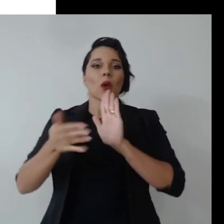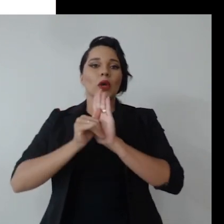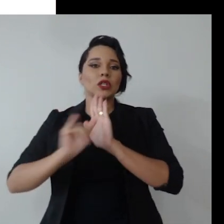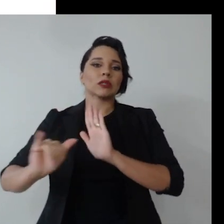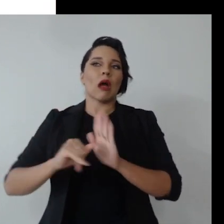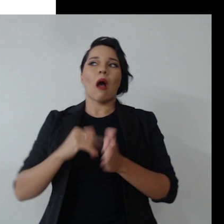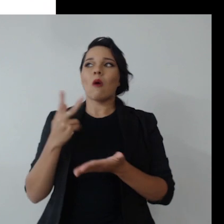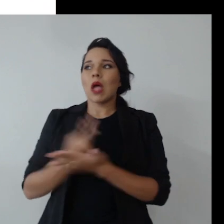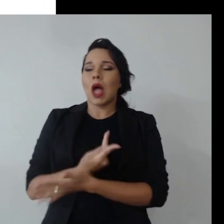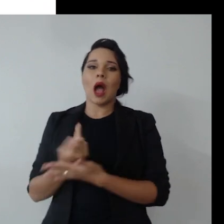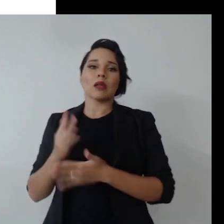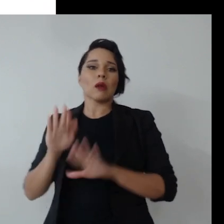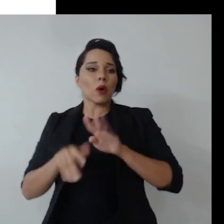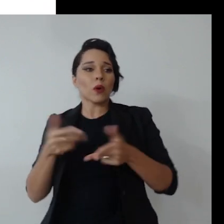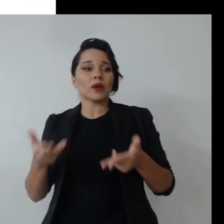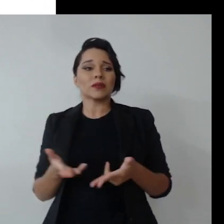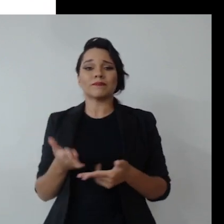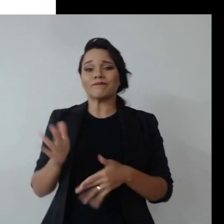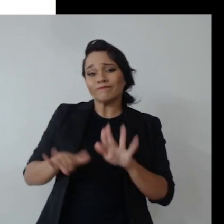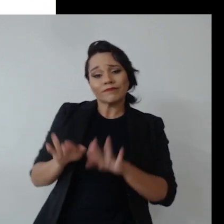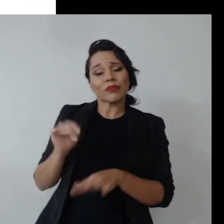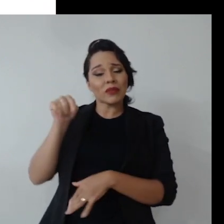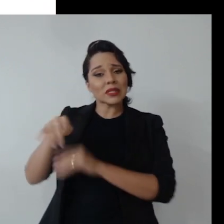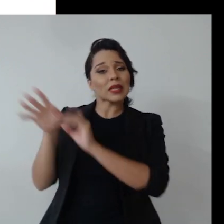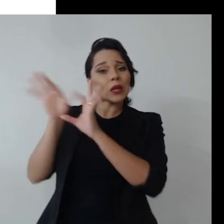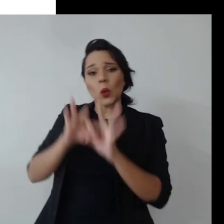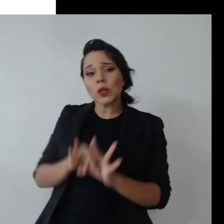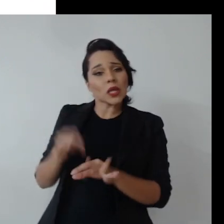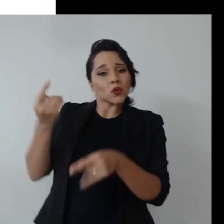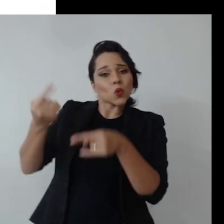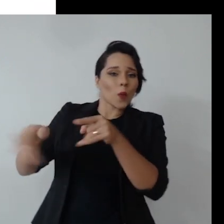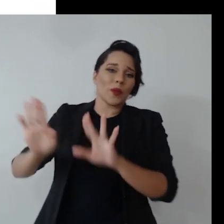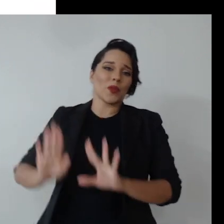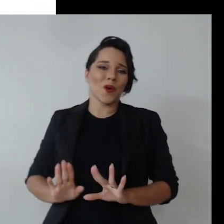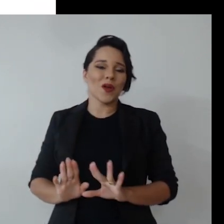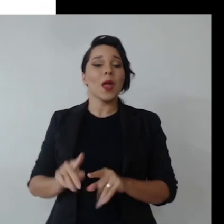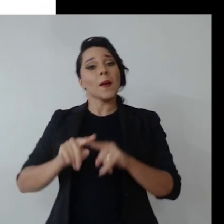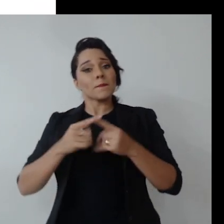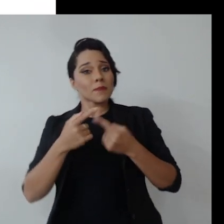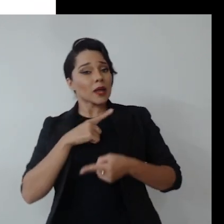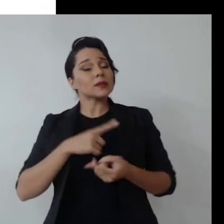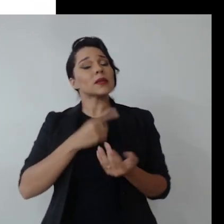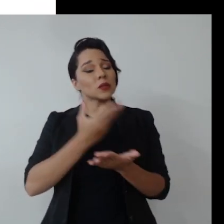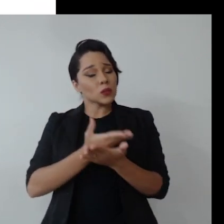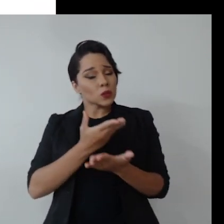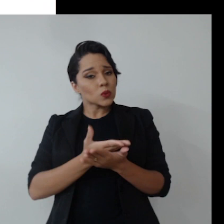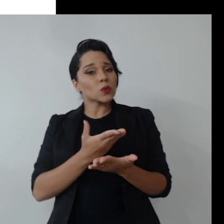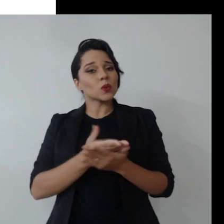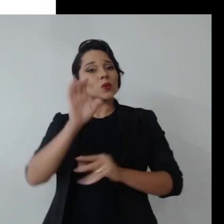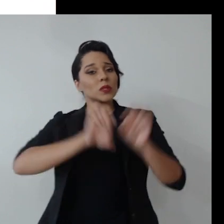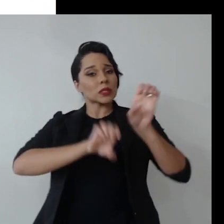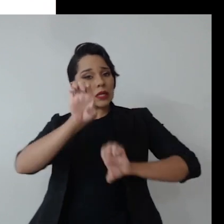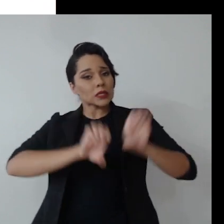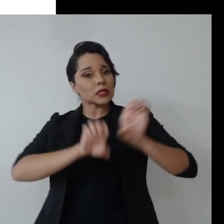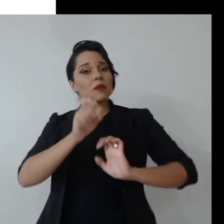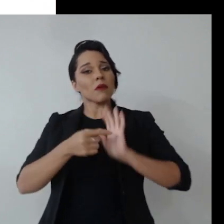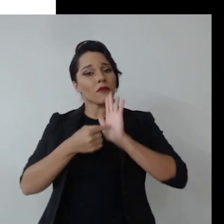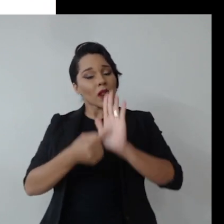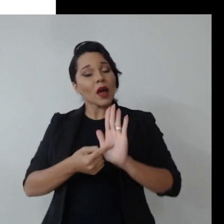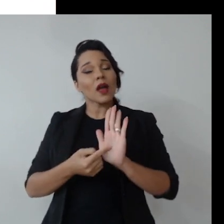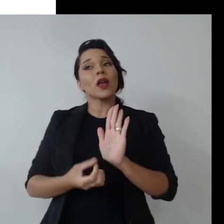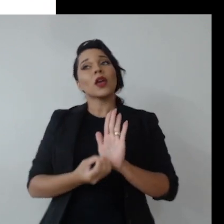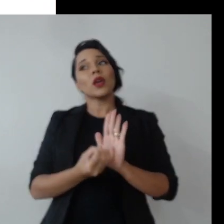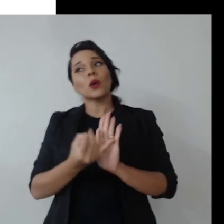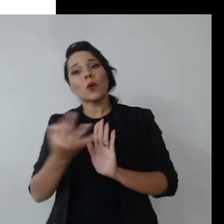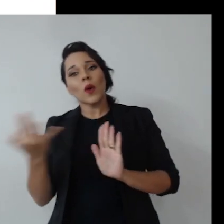propriamente dito e, às vezes, não deu certo naquele contexto específico, mas não existe um estudo estatístico para dizer